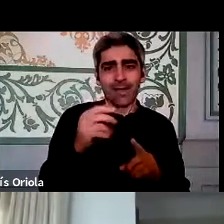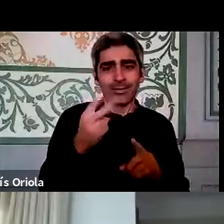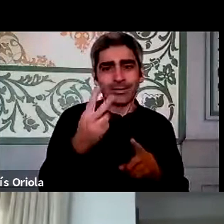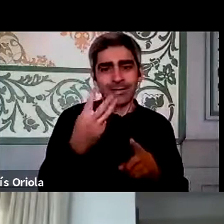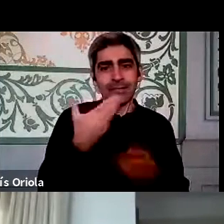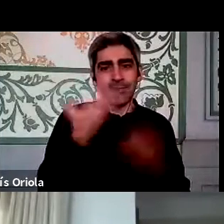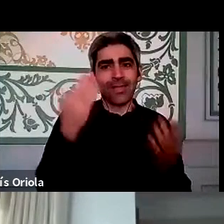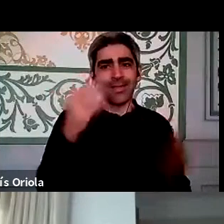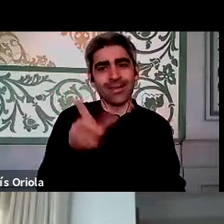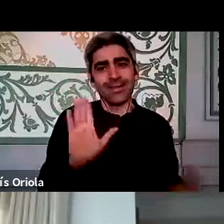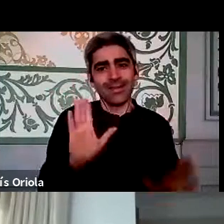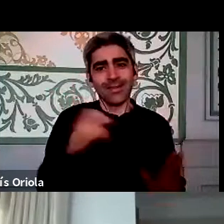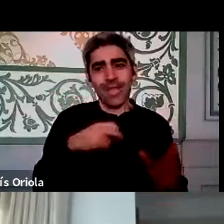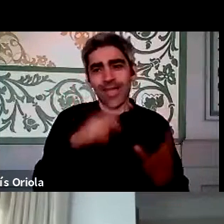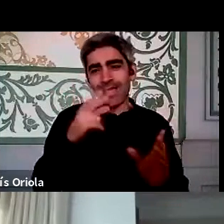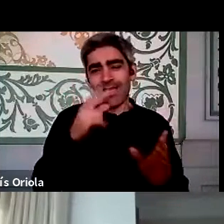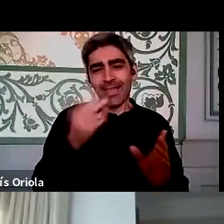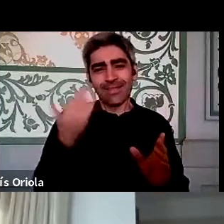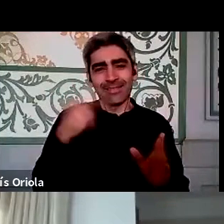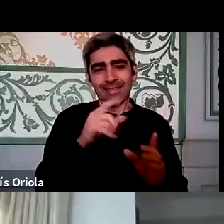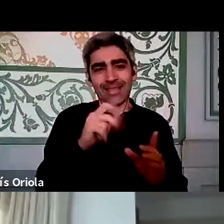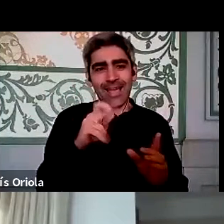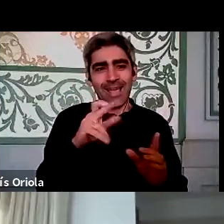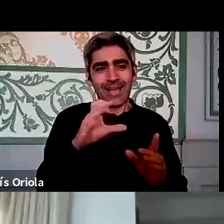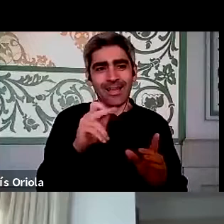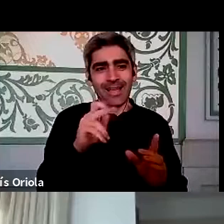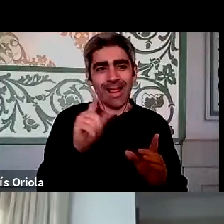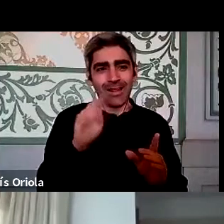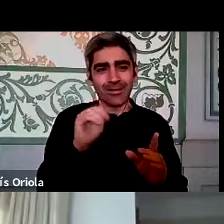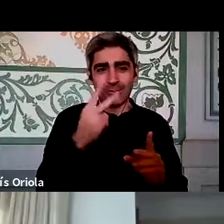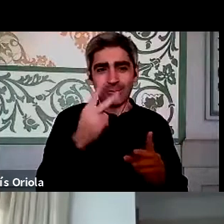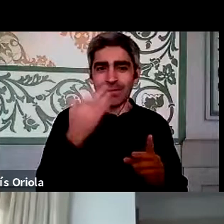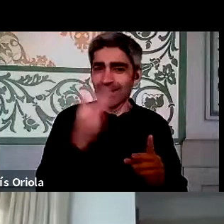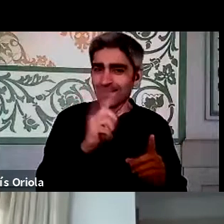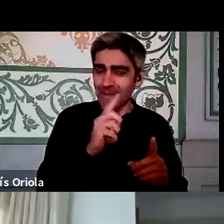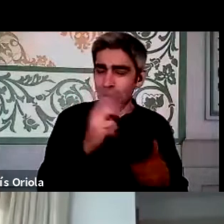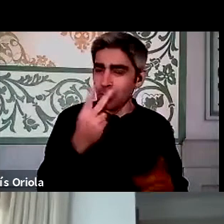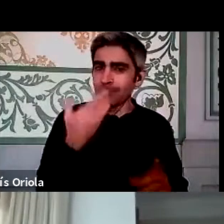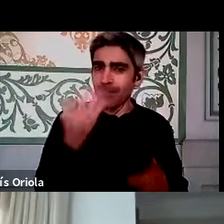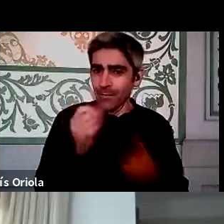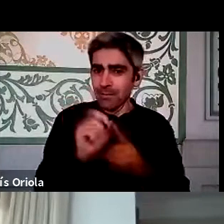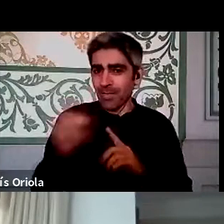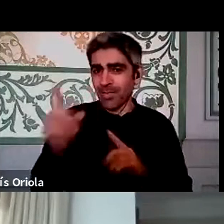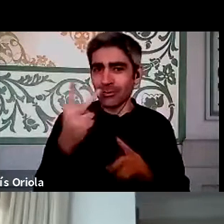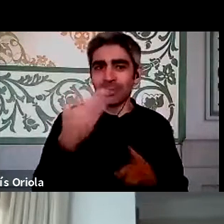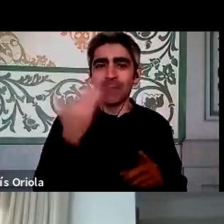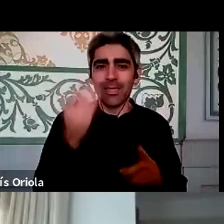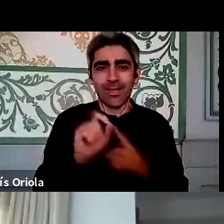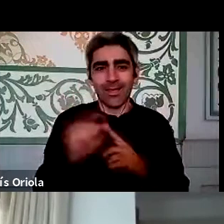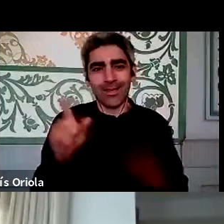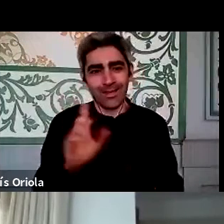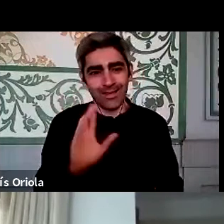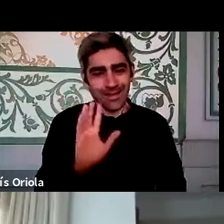information da minha caixa do Carlos… Foi às duas da manhã, não foi às três da manhã, foi às duas da manhã…